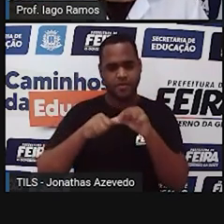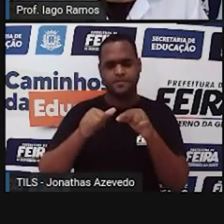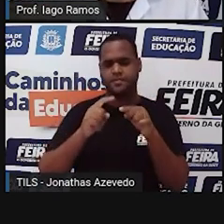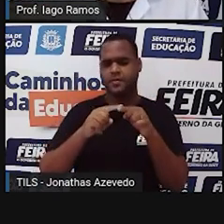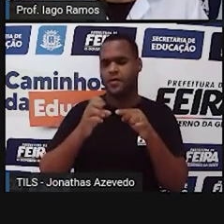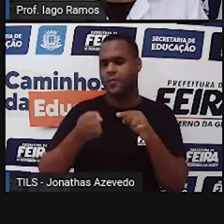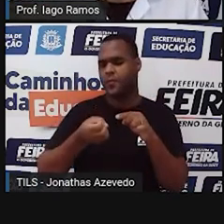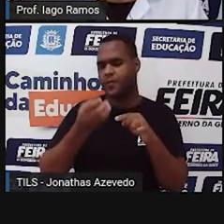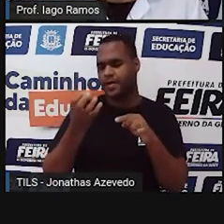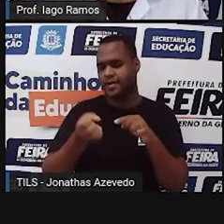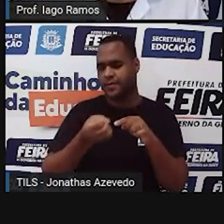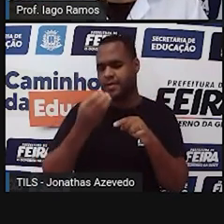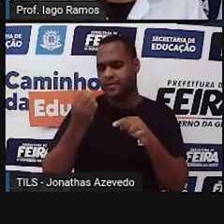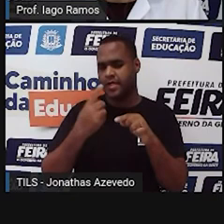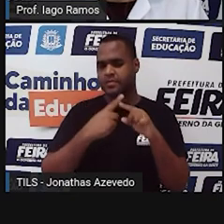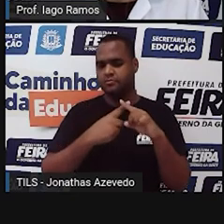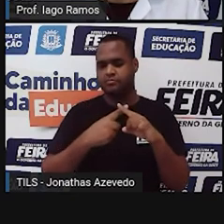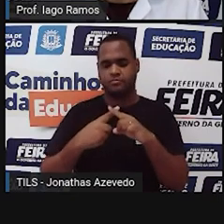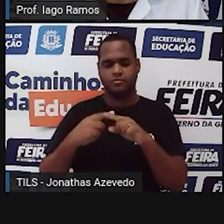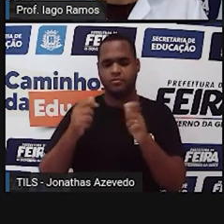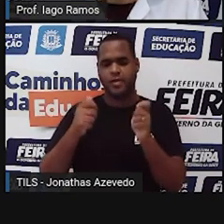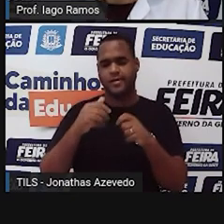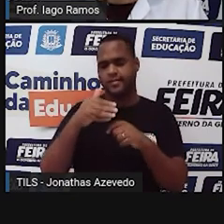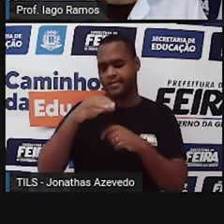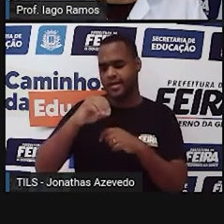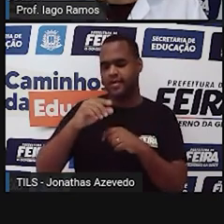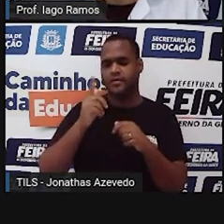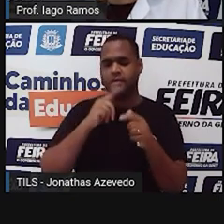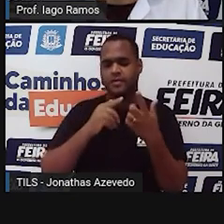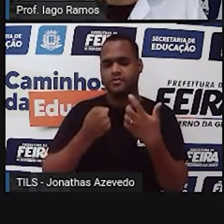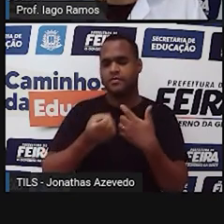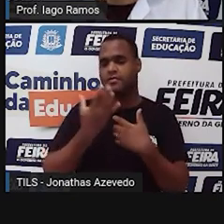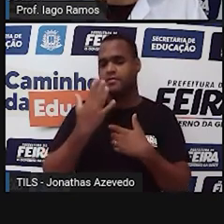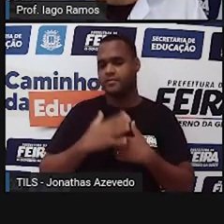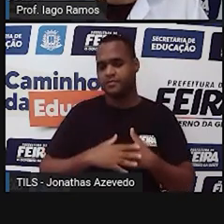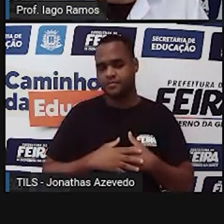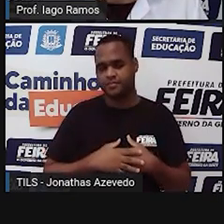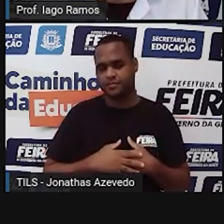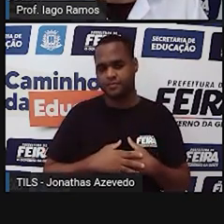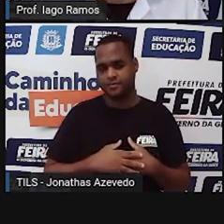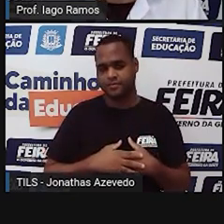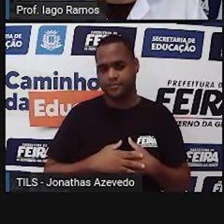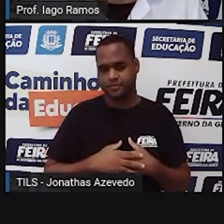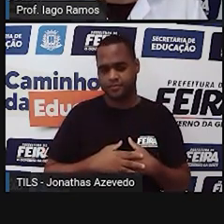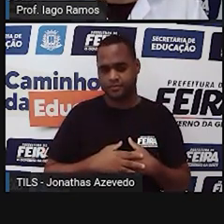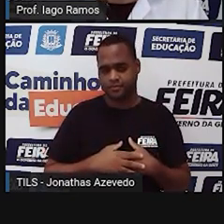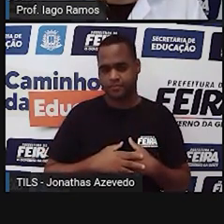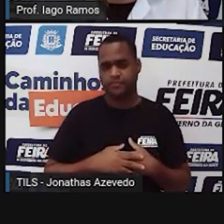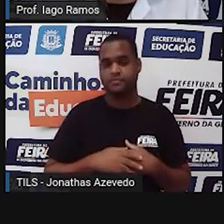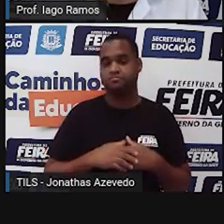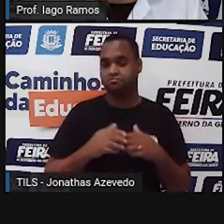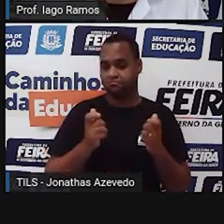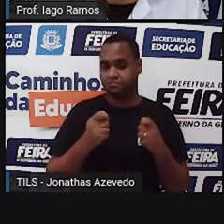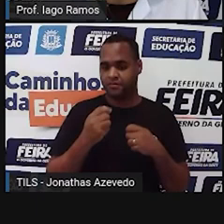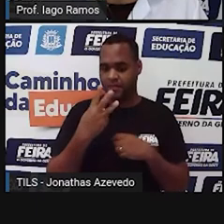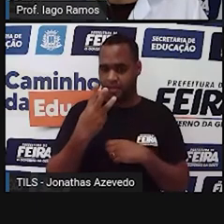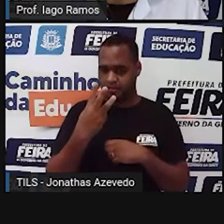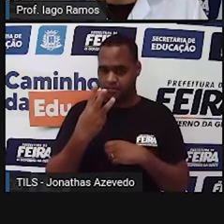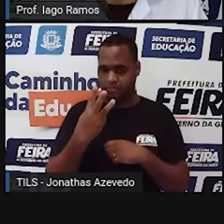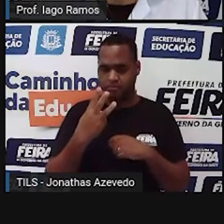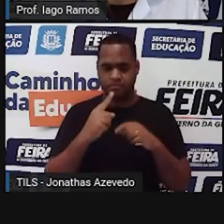multiplicações vão ser feitas ali por 10? Vão ser feitas, ó, multiplicações por 10,